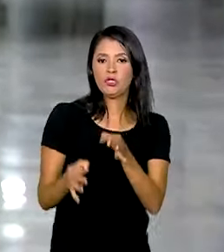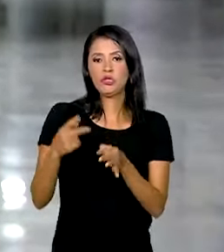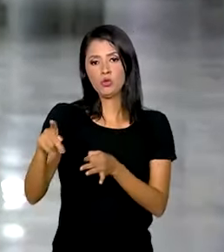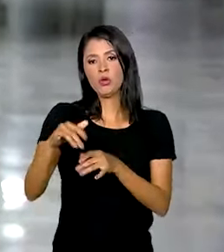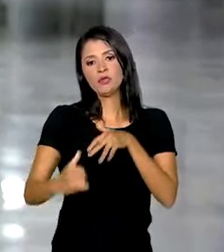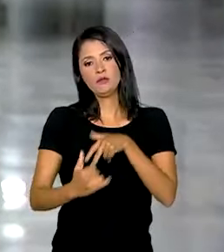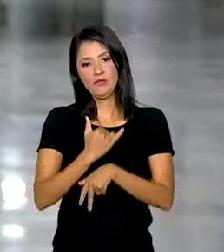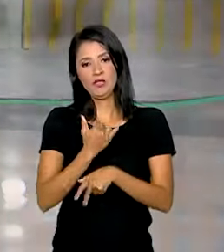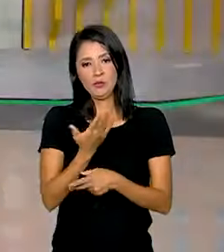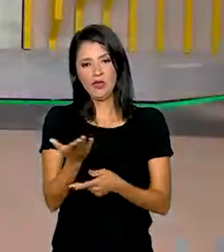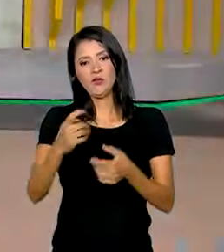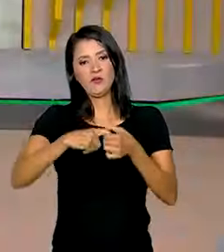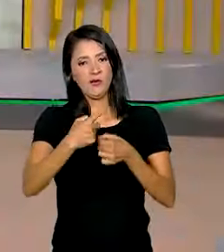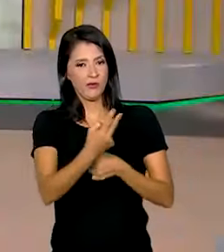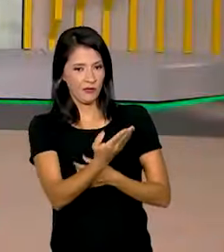volto com você aí no estúdio, Pablo. Boa noite.